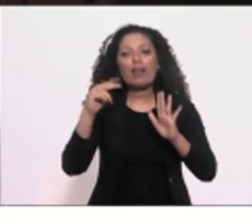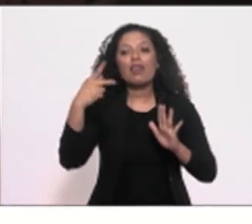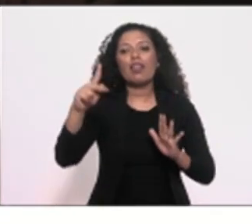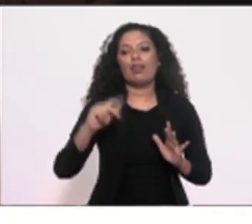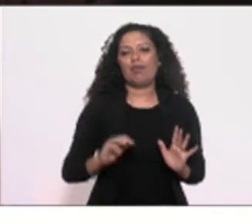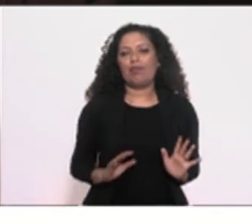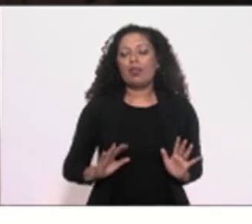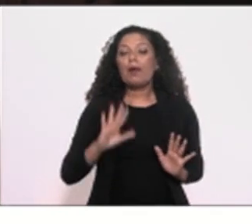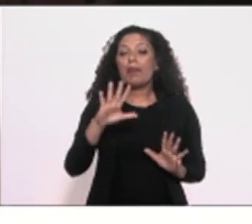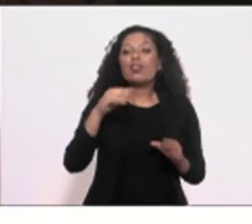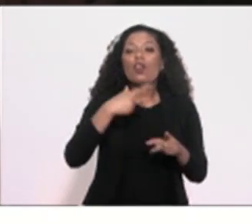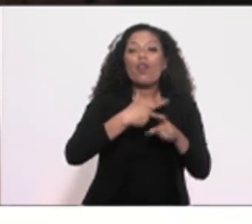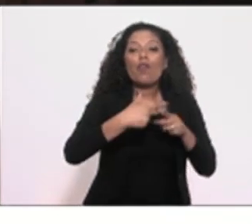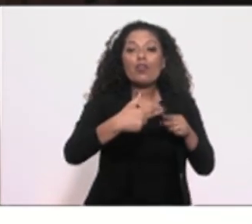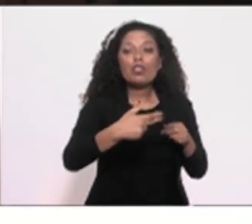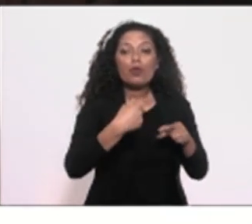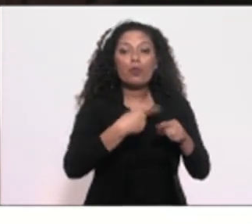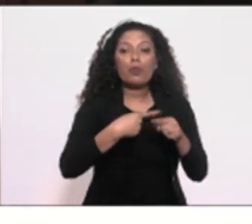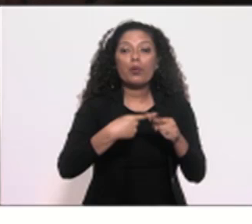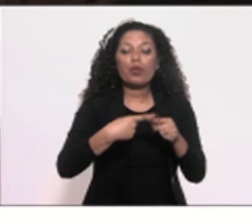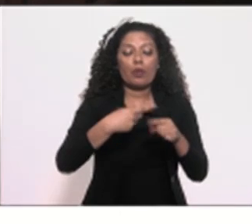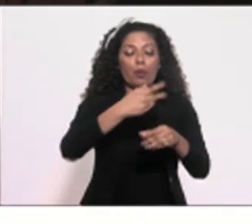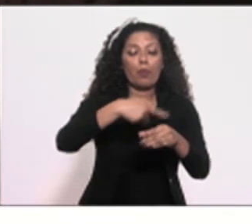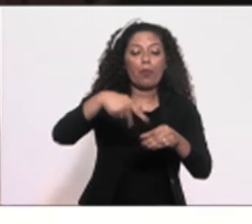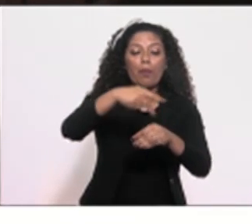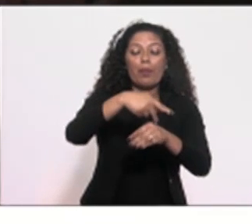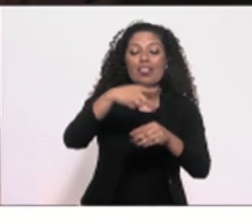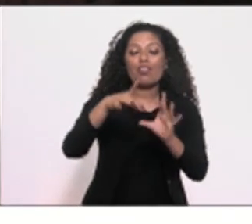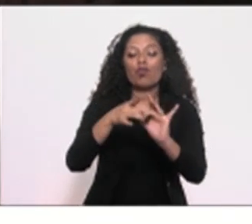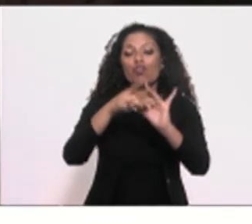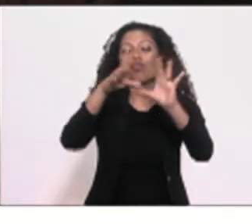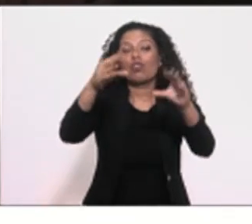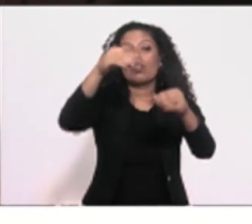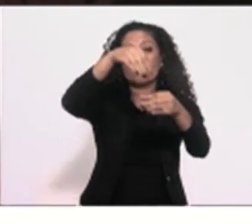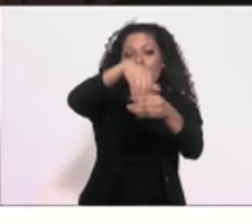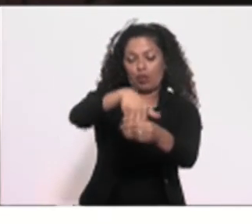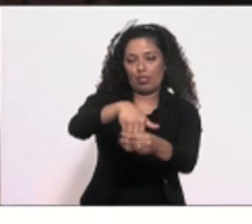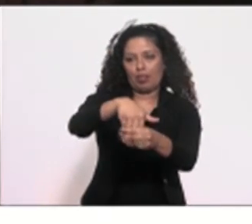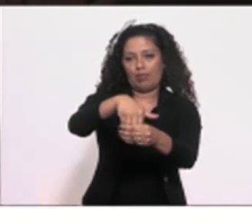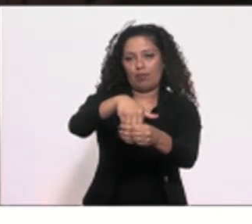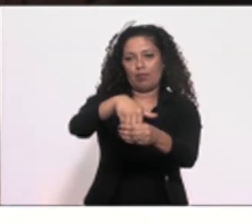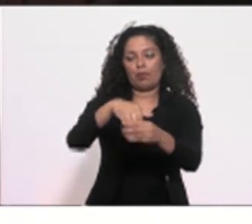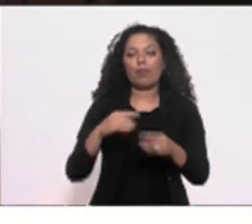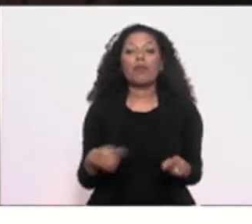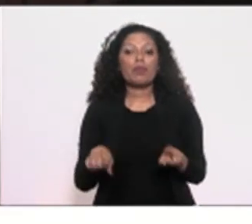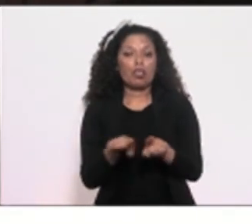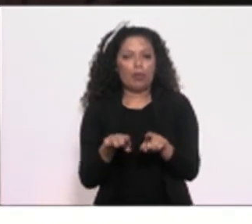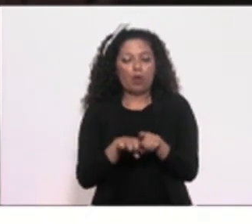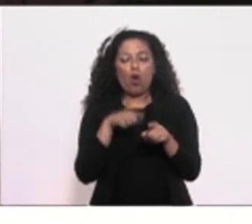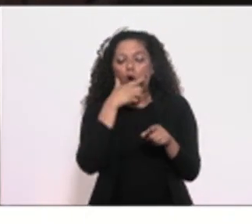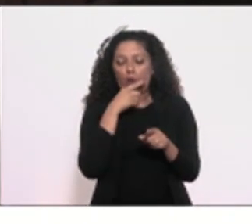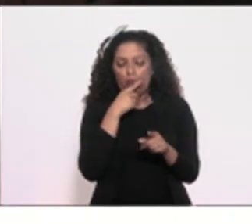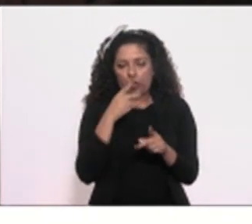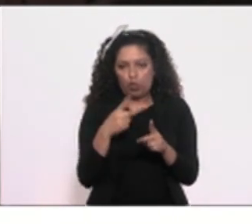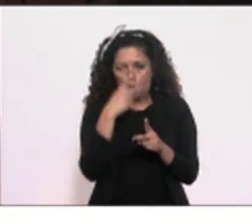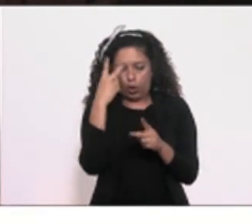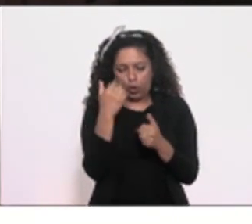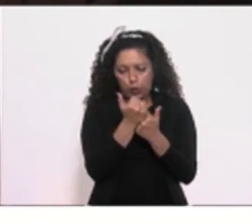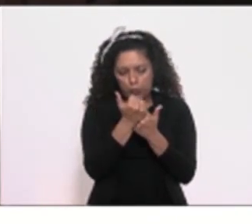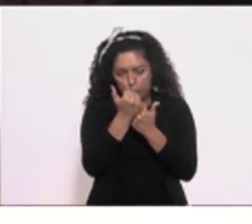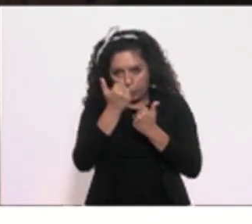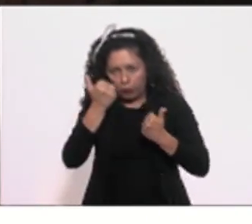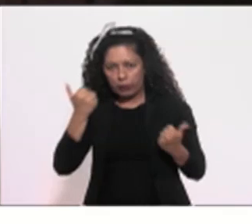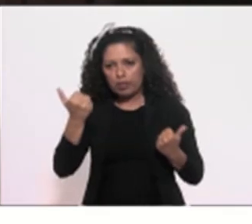democrático. E o vice-presidente da república, eleito pelo